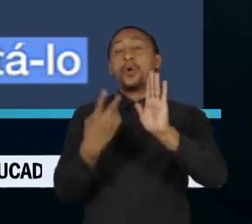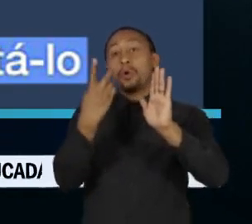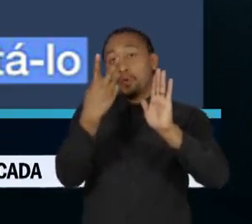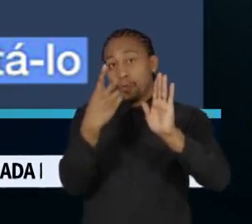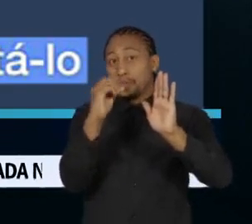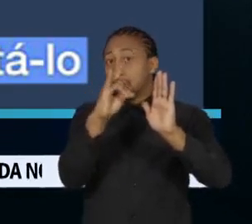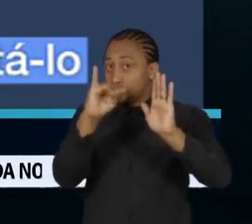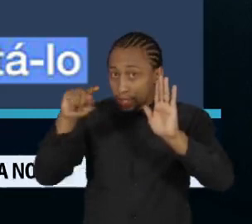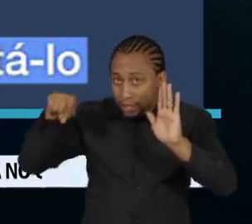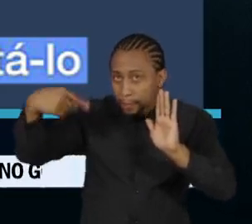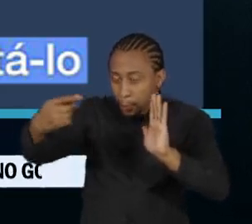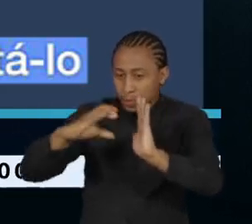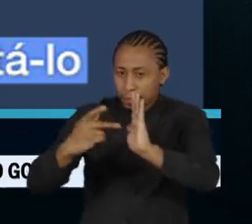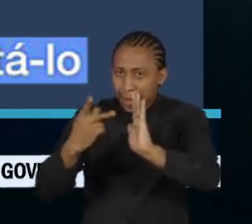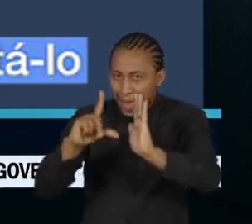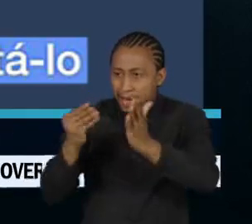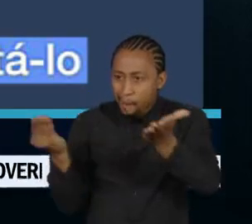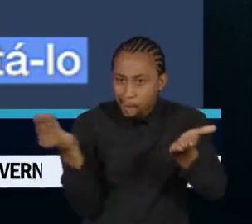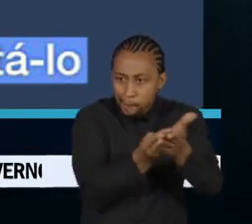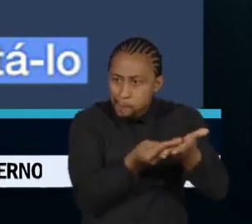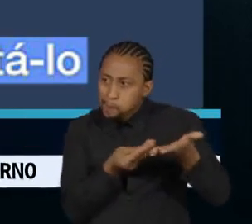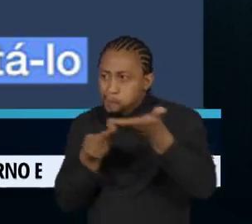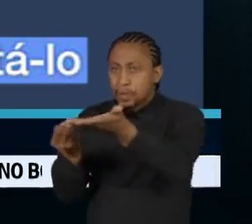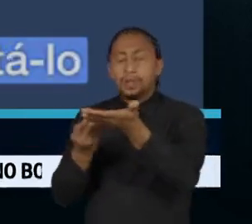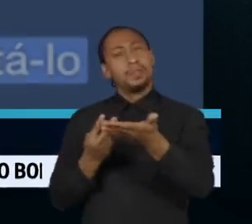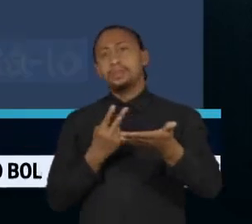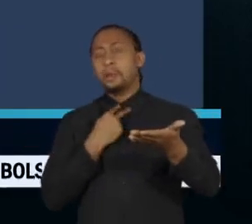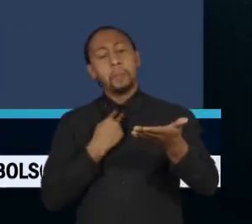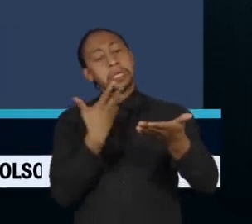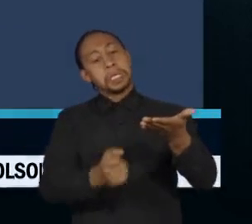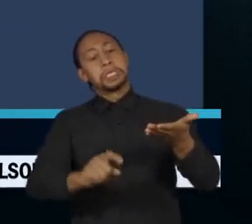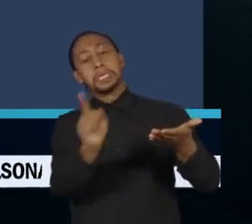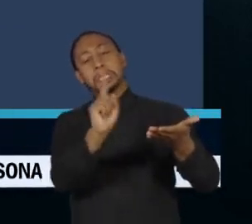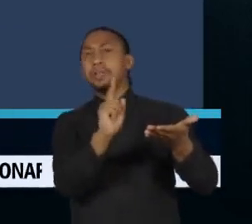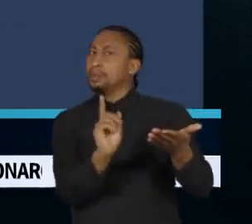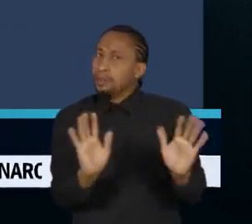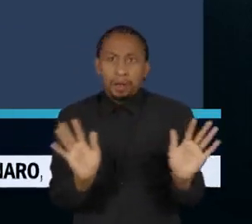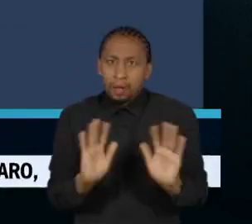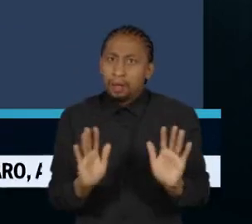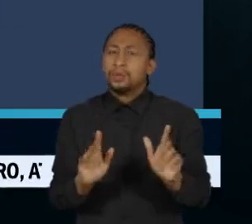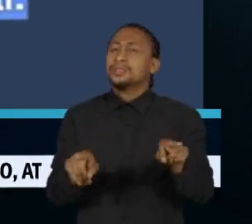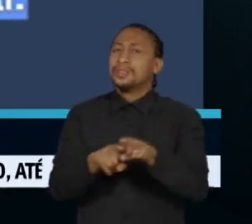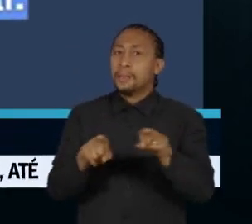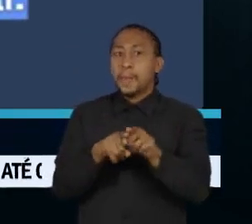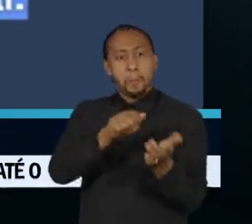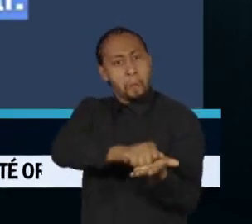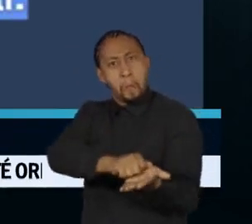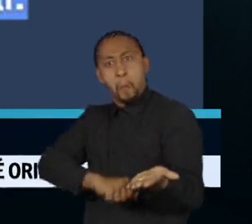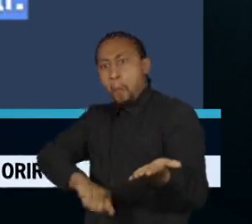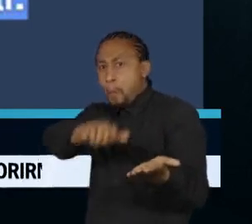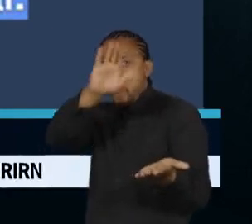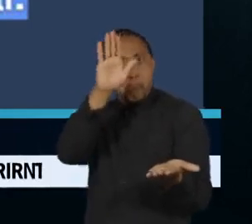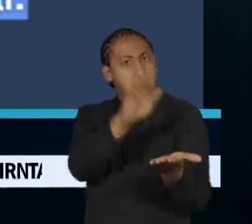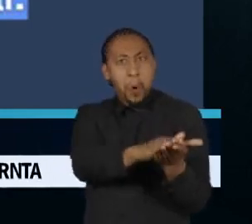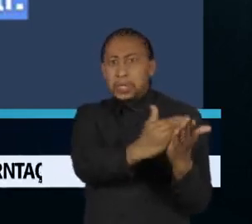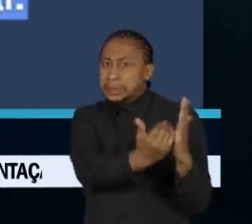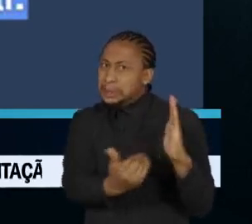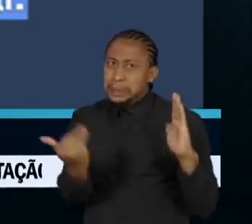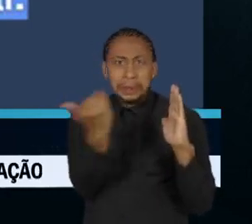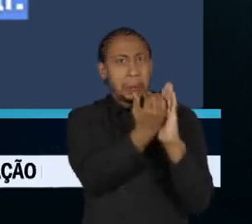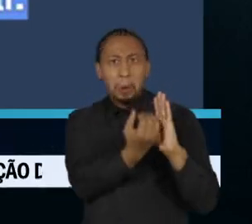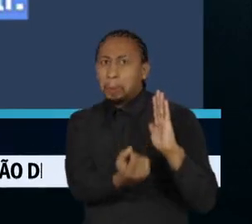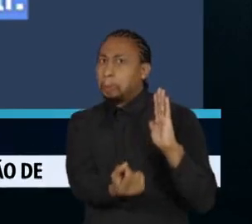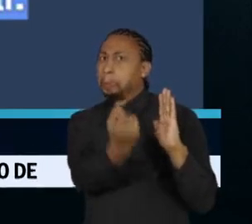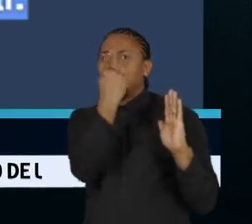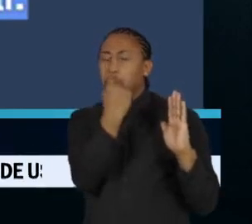turno, não dá ao tribunal o direito de rejeitá-lo imediatamente. E nem de extrapolar com uma multa que chama de absurda em inquérito